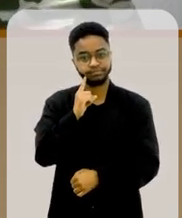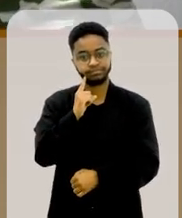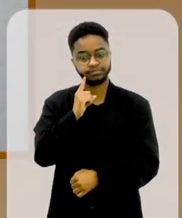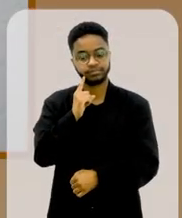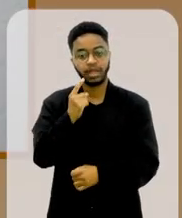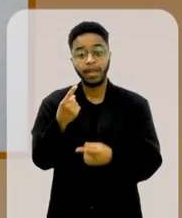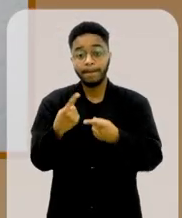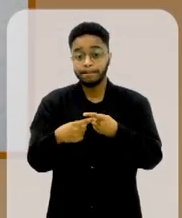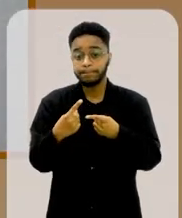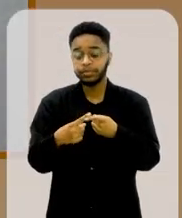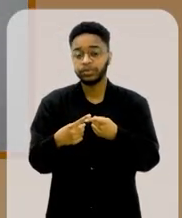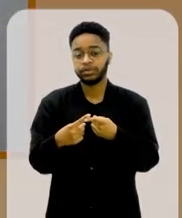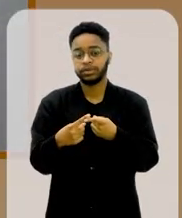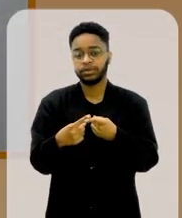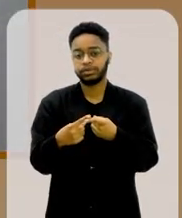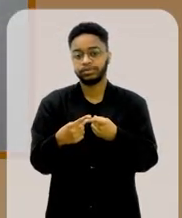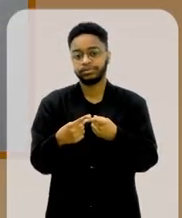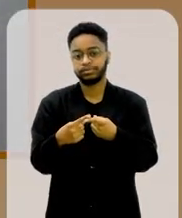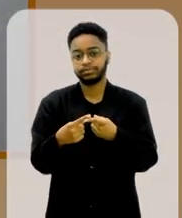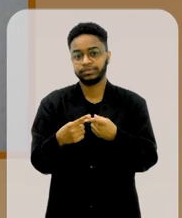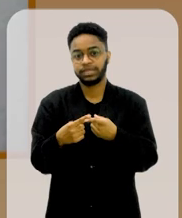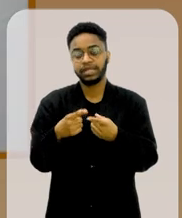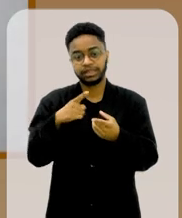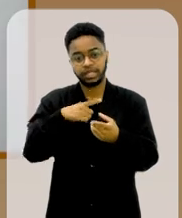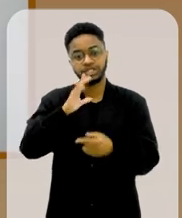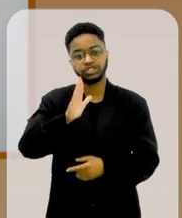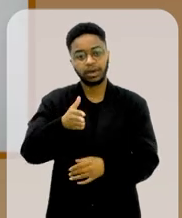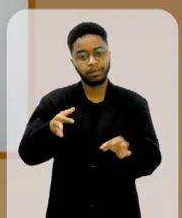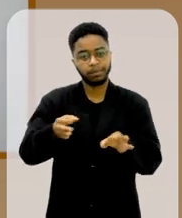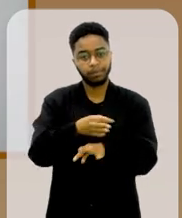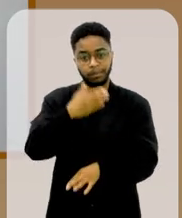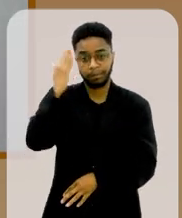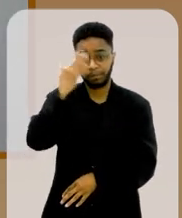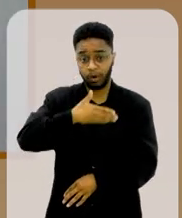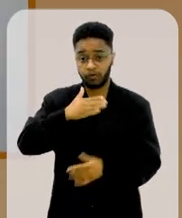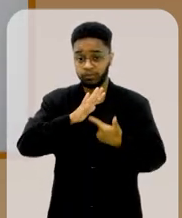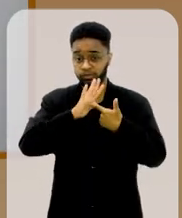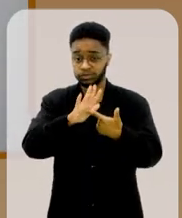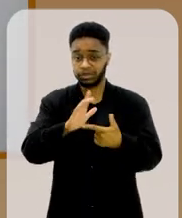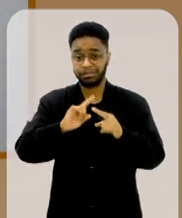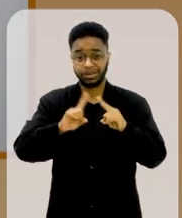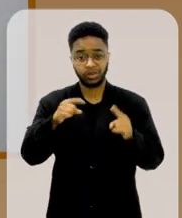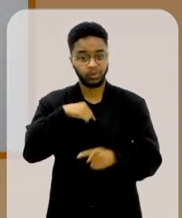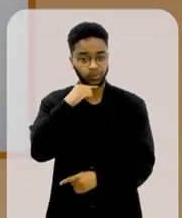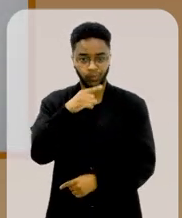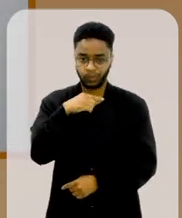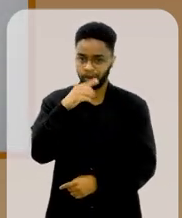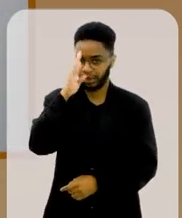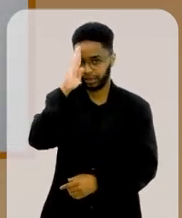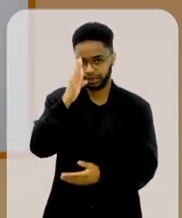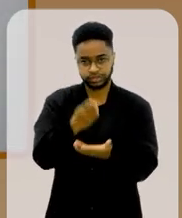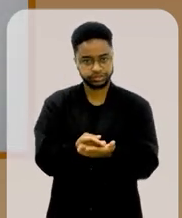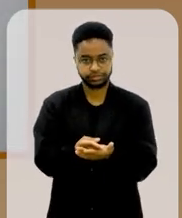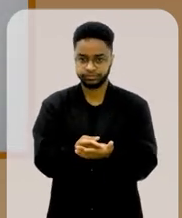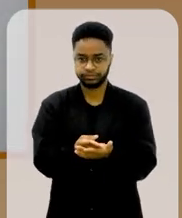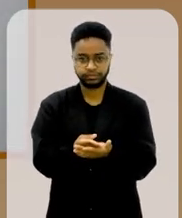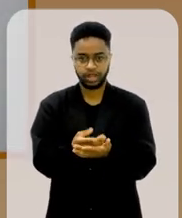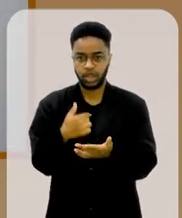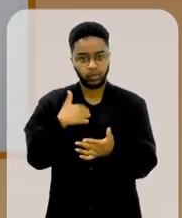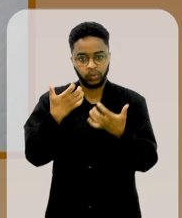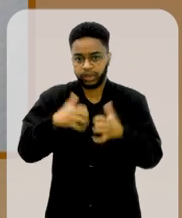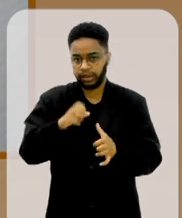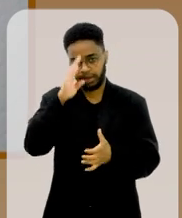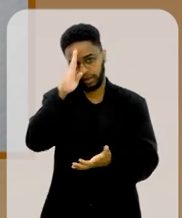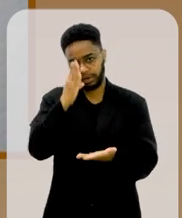Por mais que as evidências estivessem claras, mas eu não acreditava. Eu não